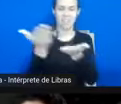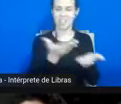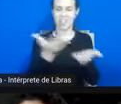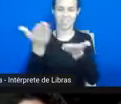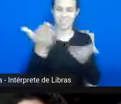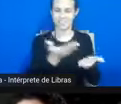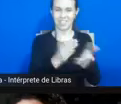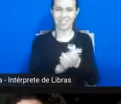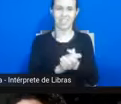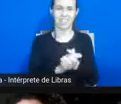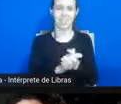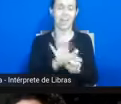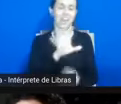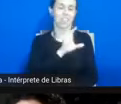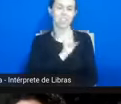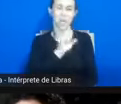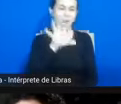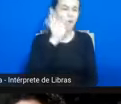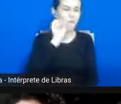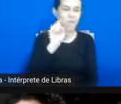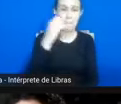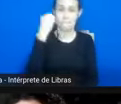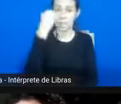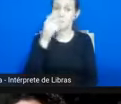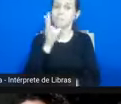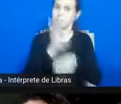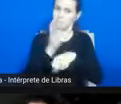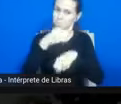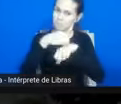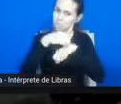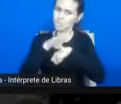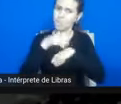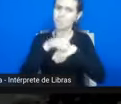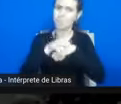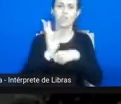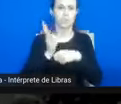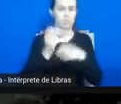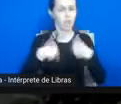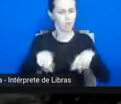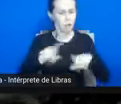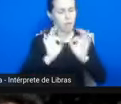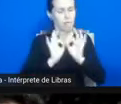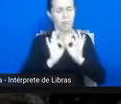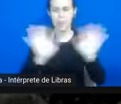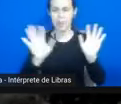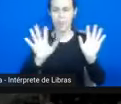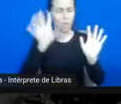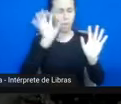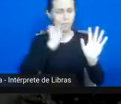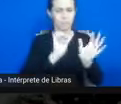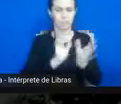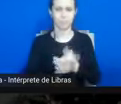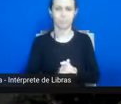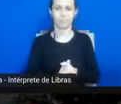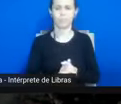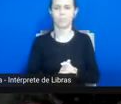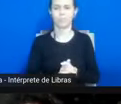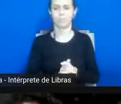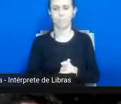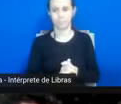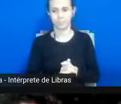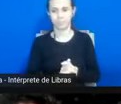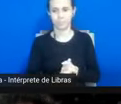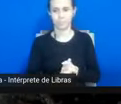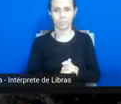ouvir, contar as experiências e dando sugestões também, a está sempre aberta a isso. Então, agora já passando